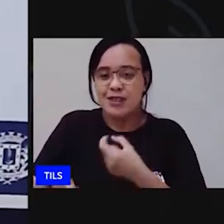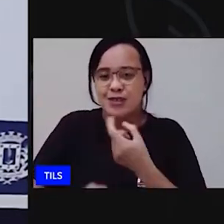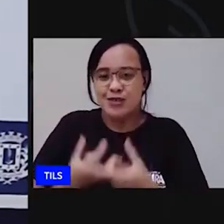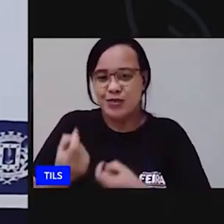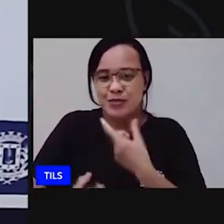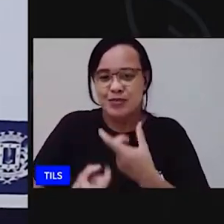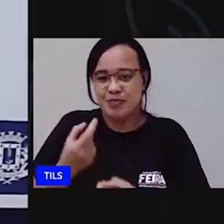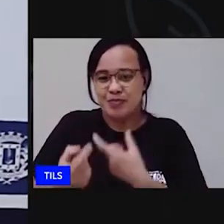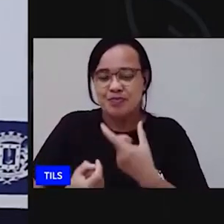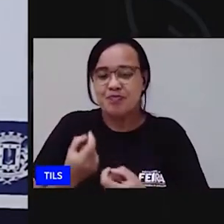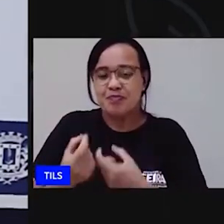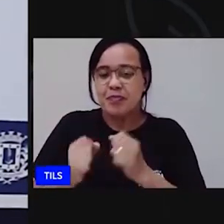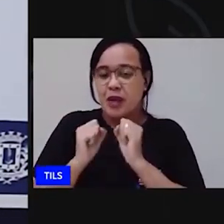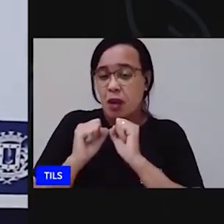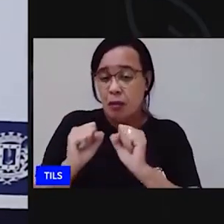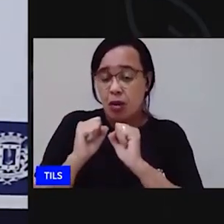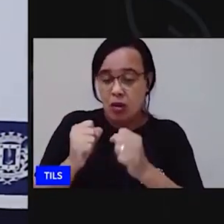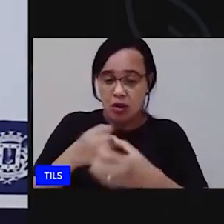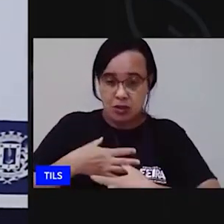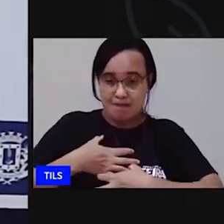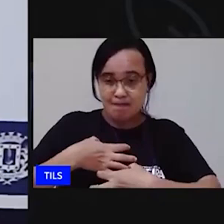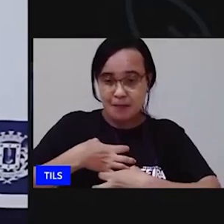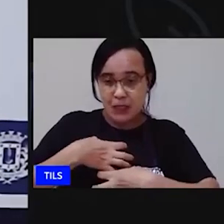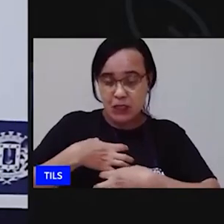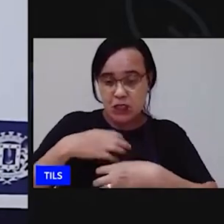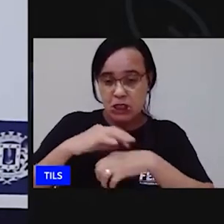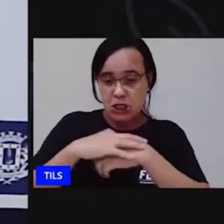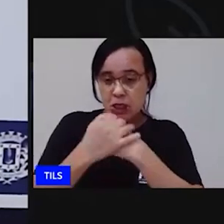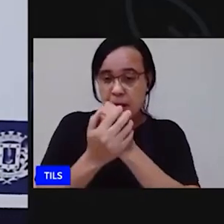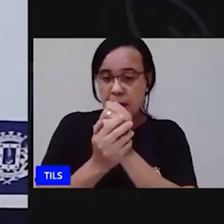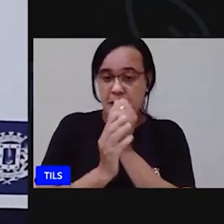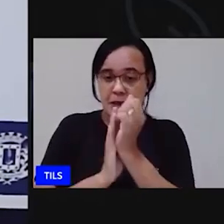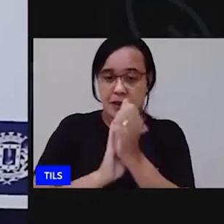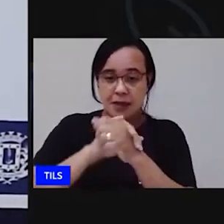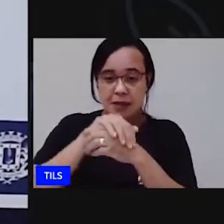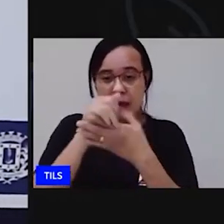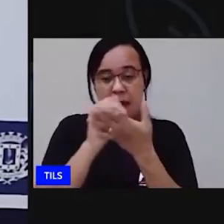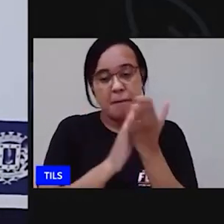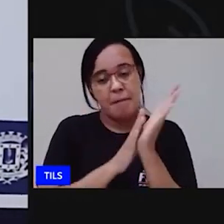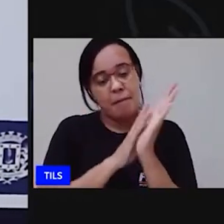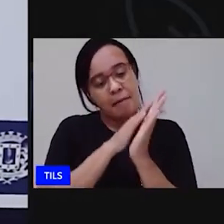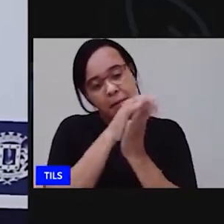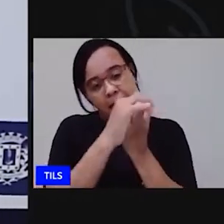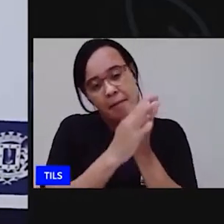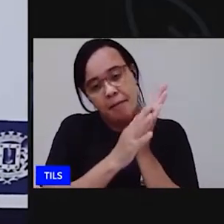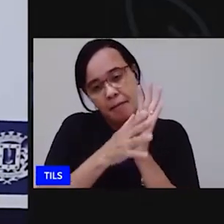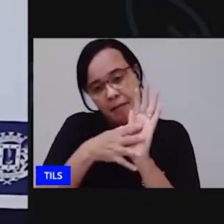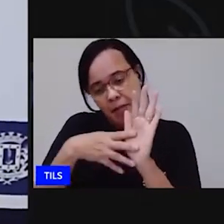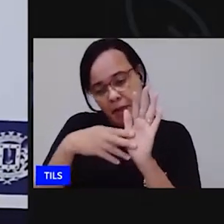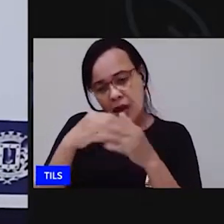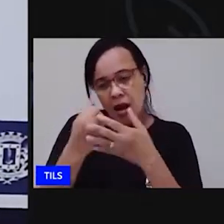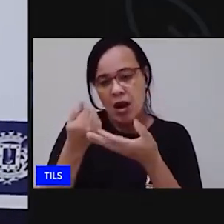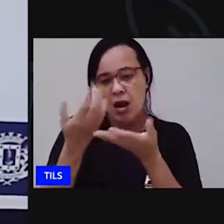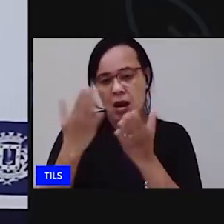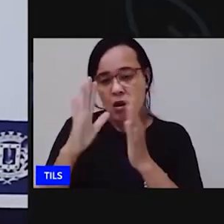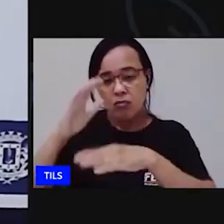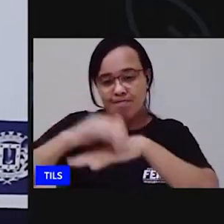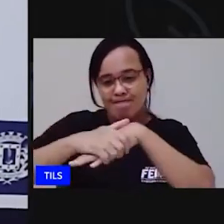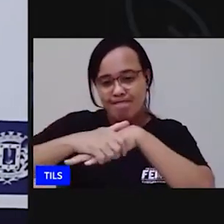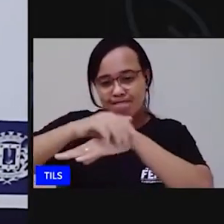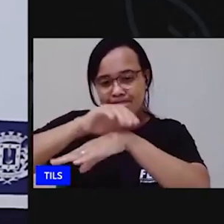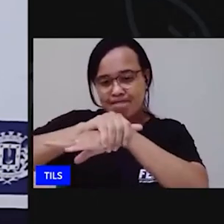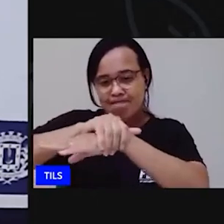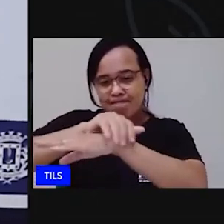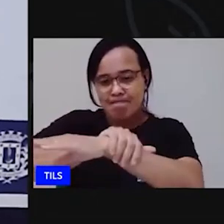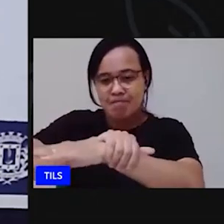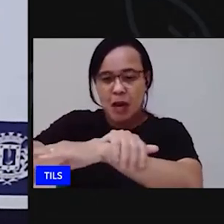sentindo sentindo eu vou utilizar o tato e vou perceber qual é a textura que tem nesse